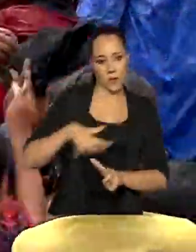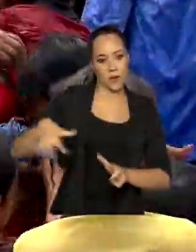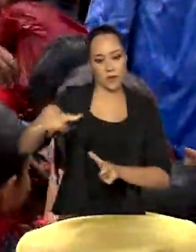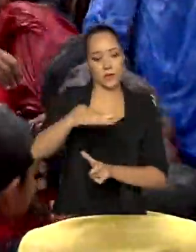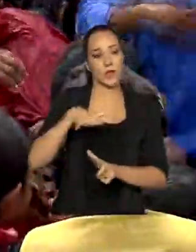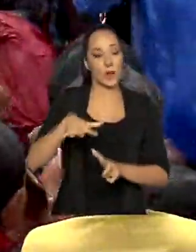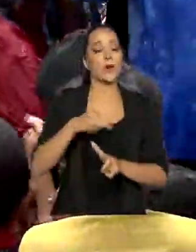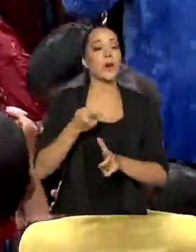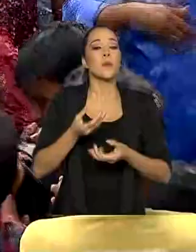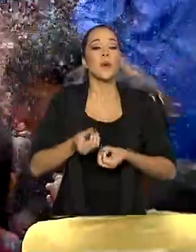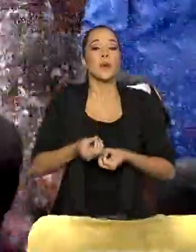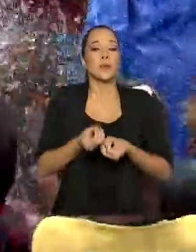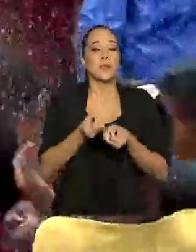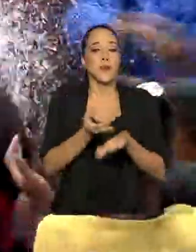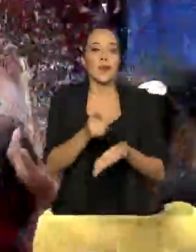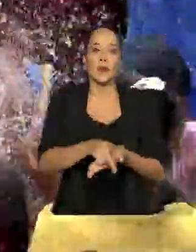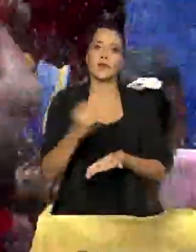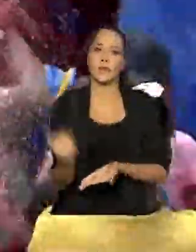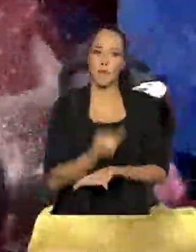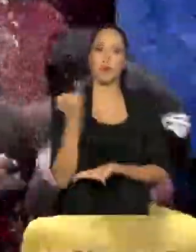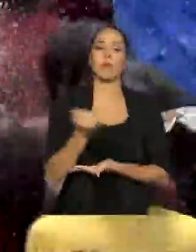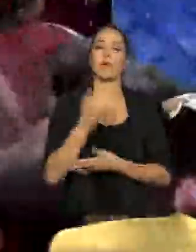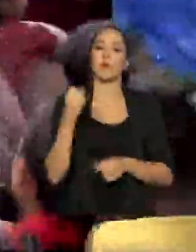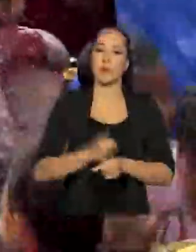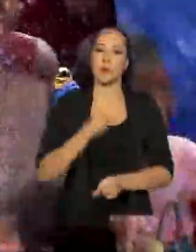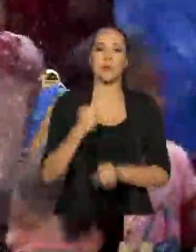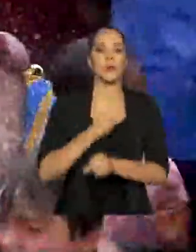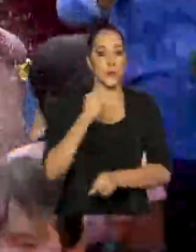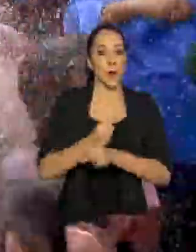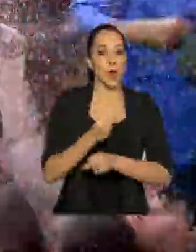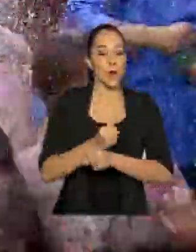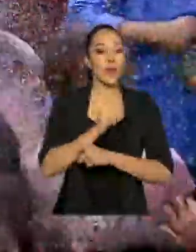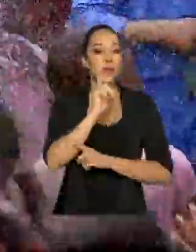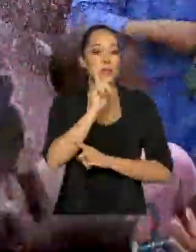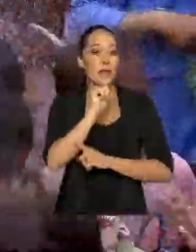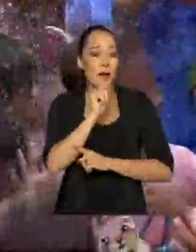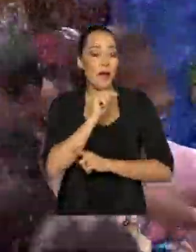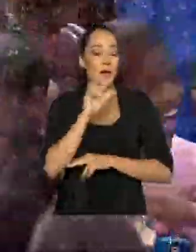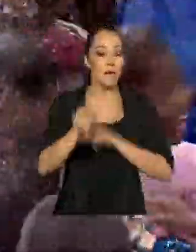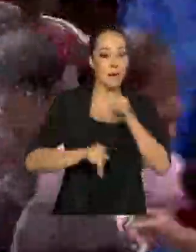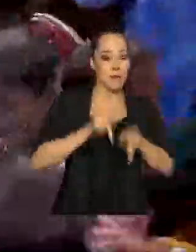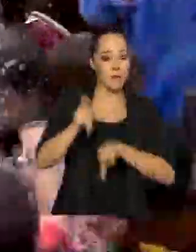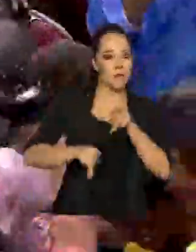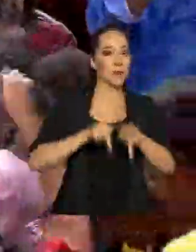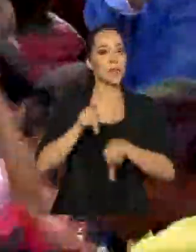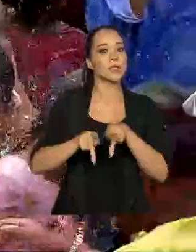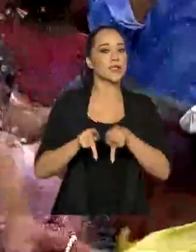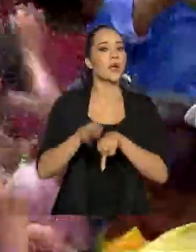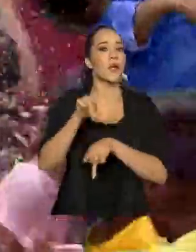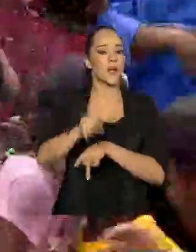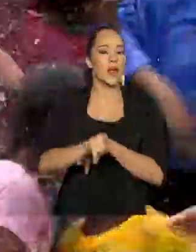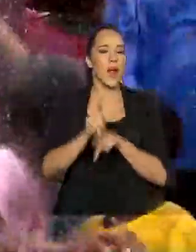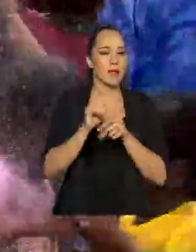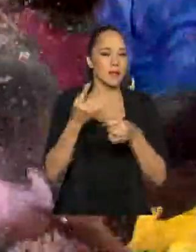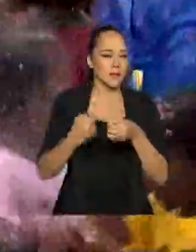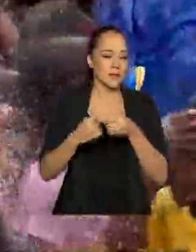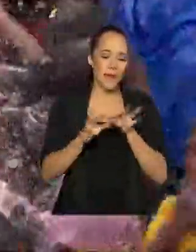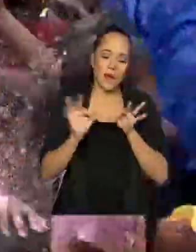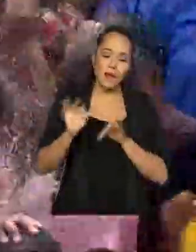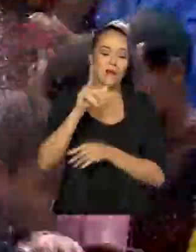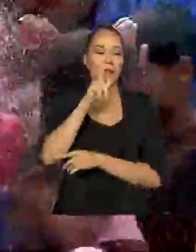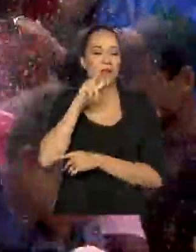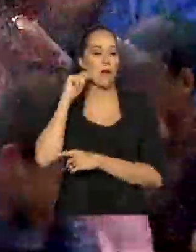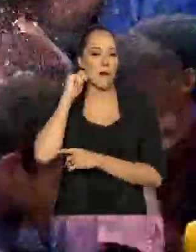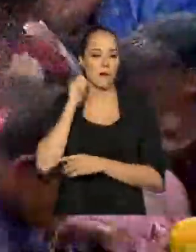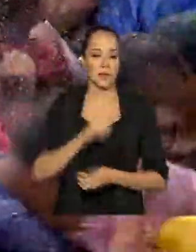para a entrega desta importante obra de abastecimento de água para a população do interior alagoano.